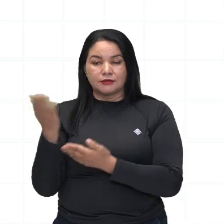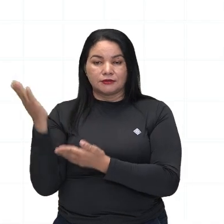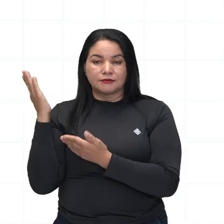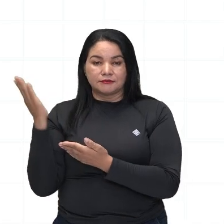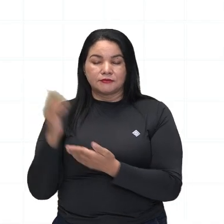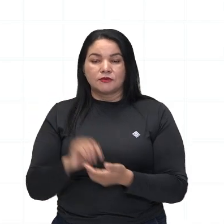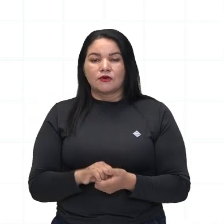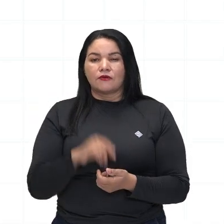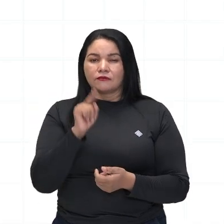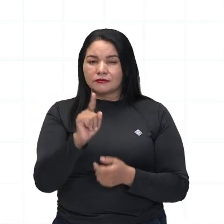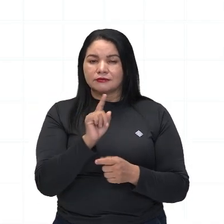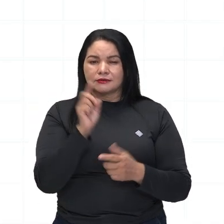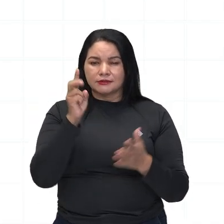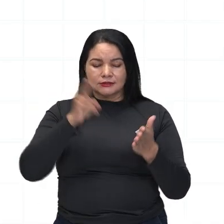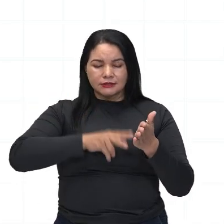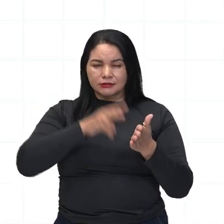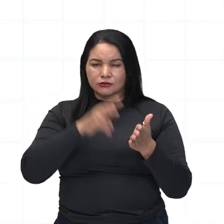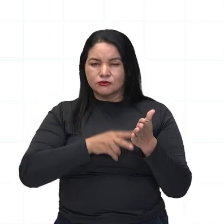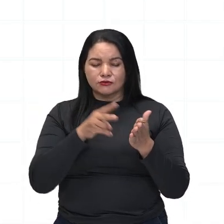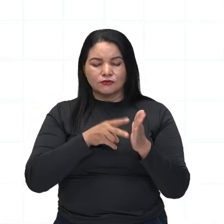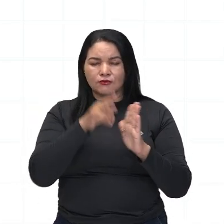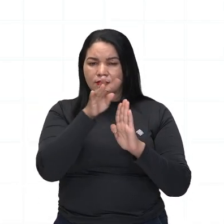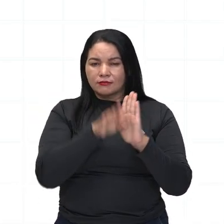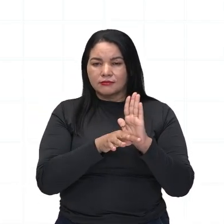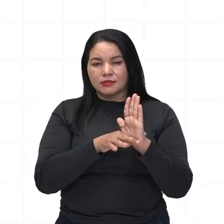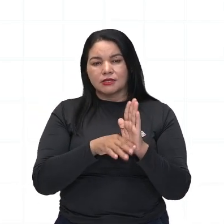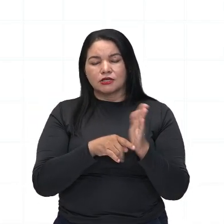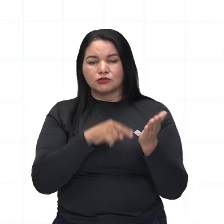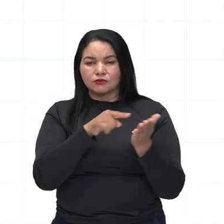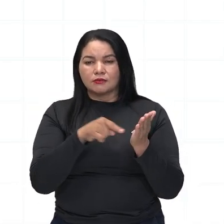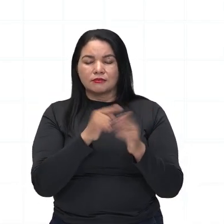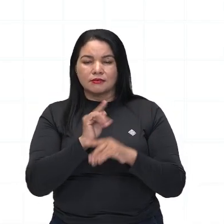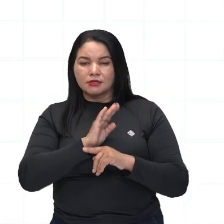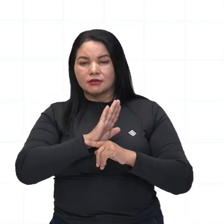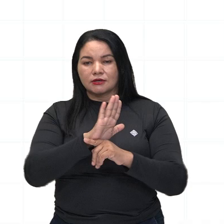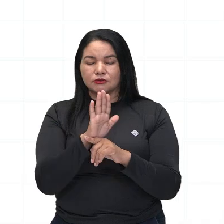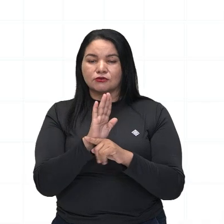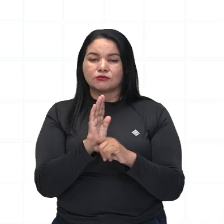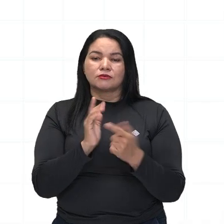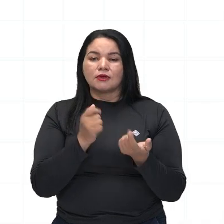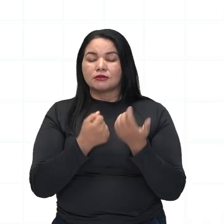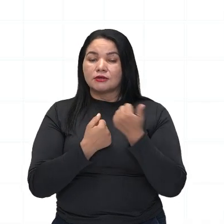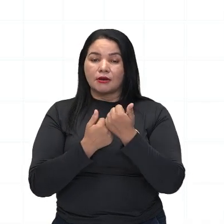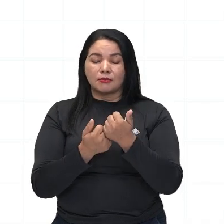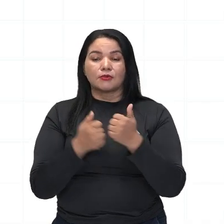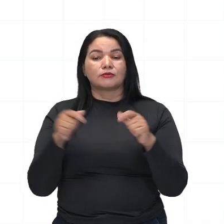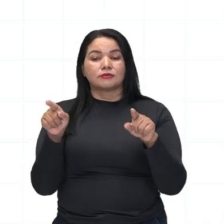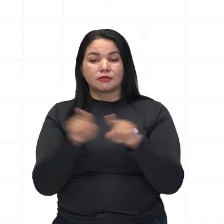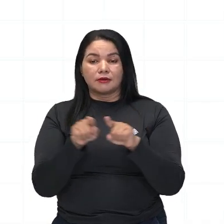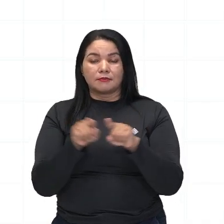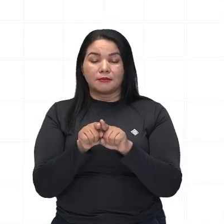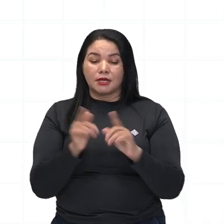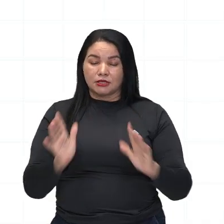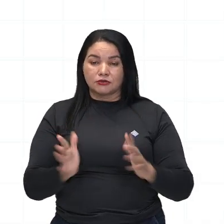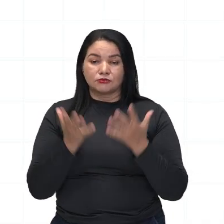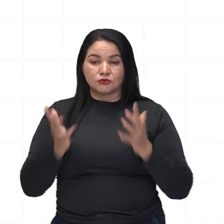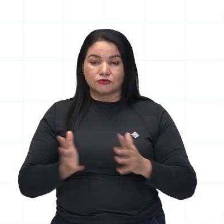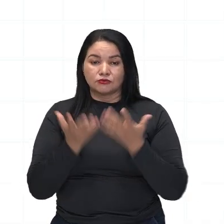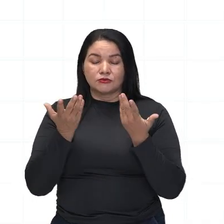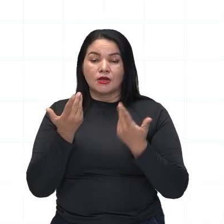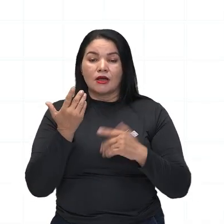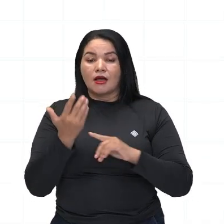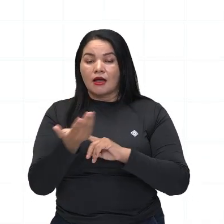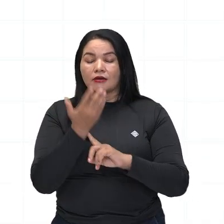leitura, certo? Dos textos motivadores, esses textos que eu apresentei para você, são textos motivadores que te ajudam a